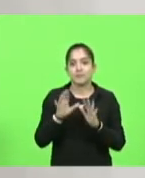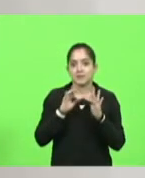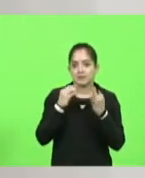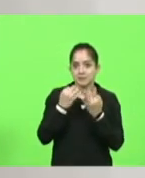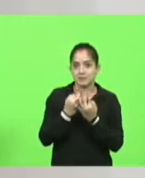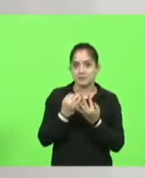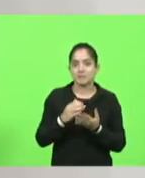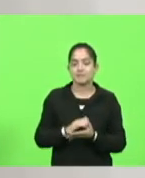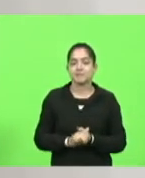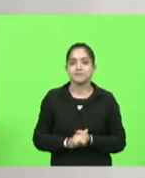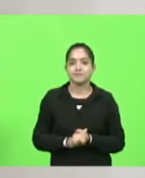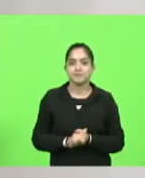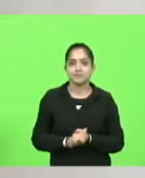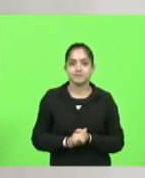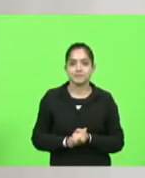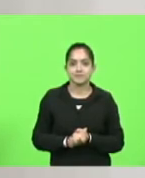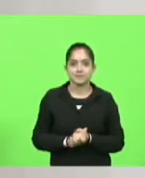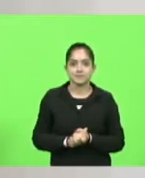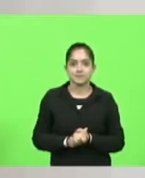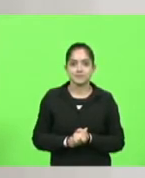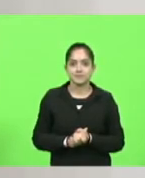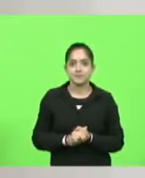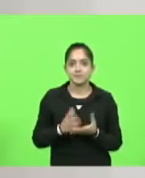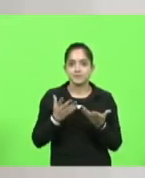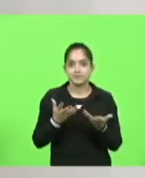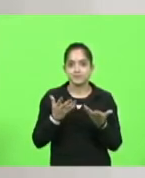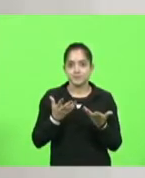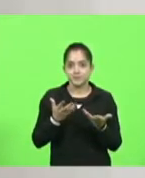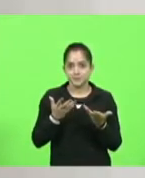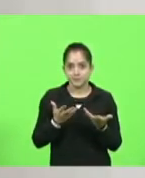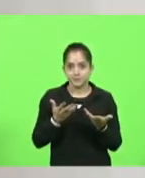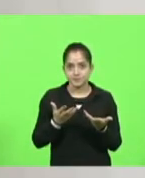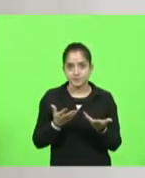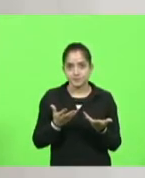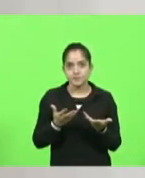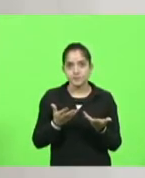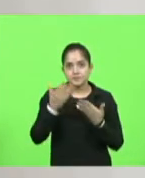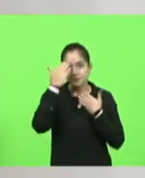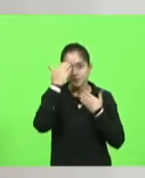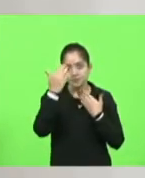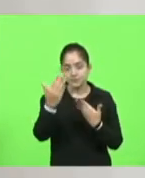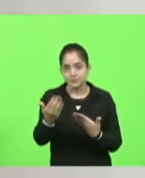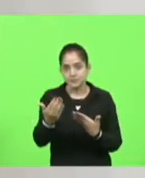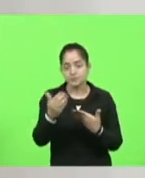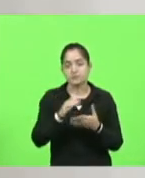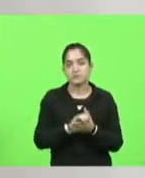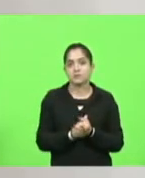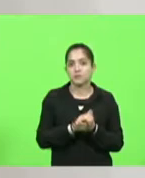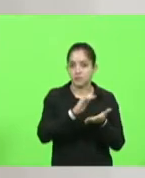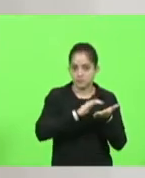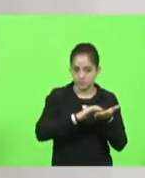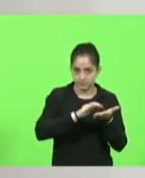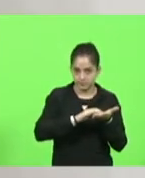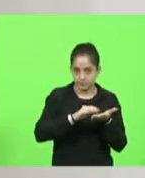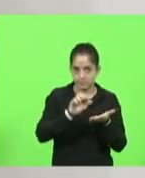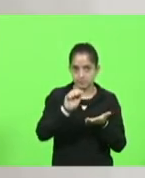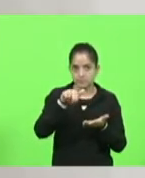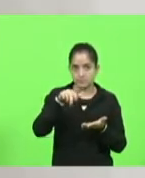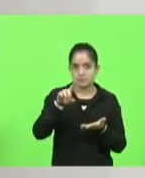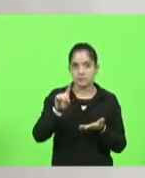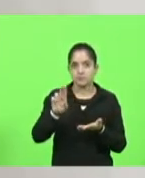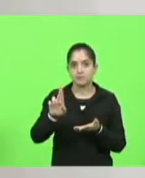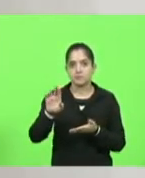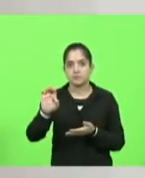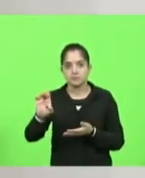impagável. Quero aqui também agradecer ao secretário André Mota que me recebeu